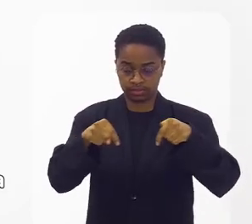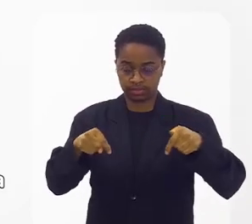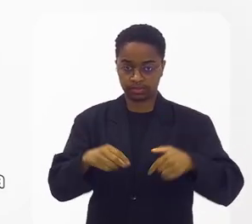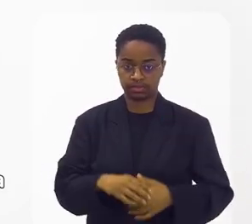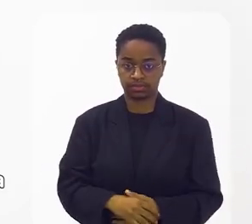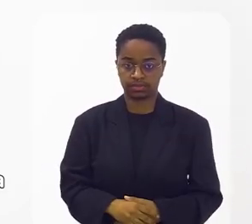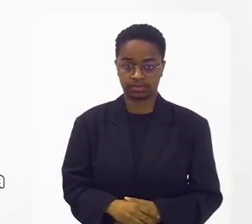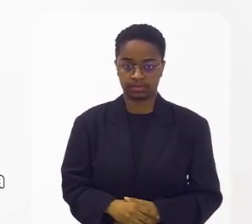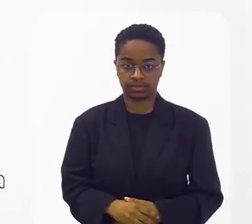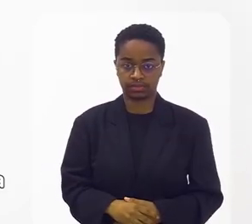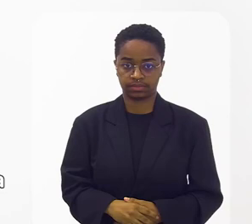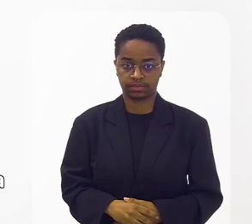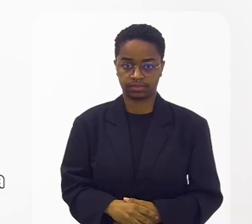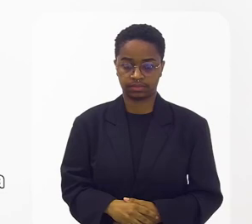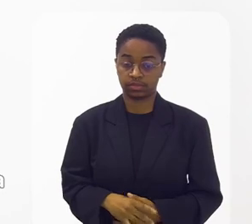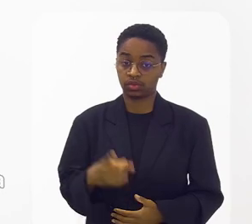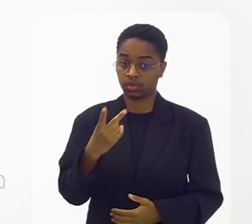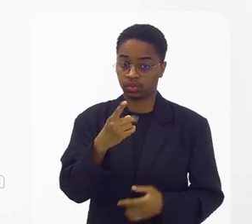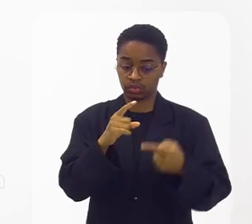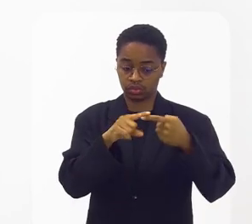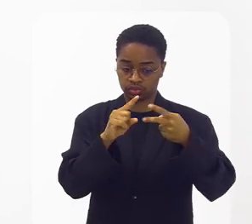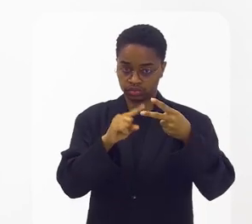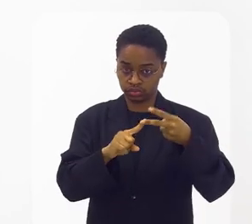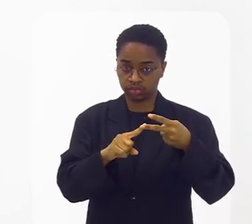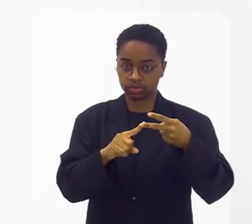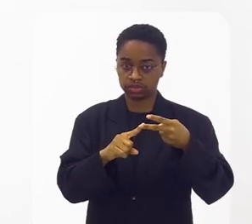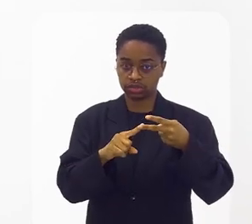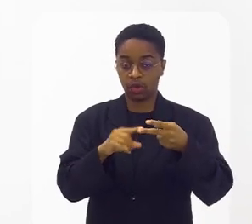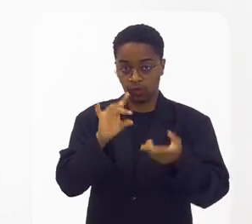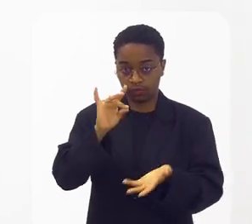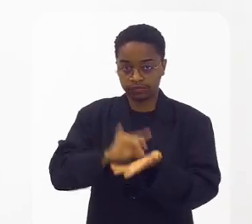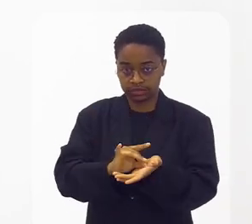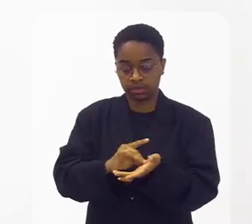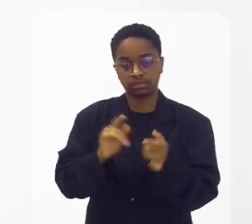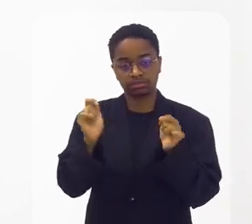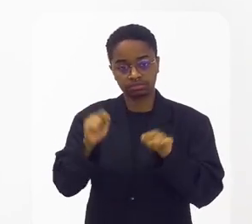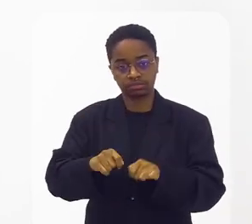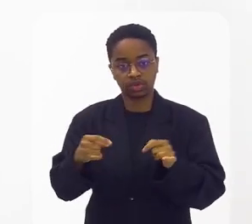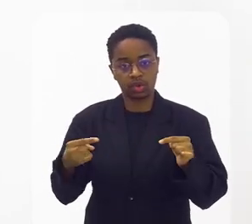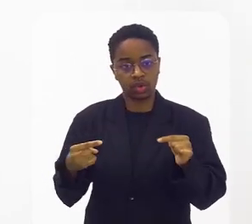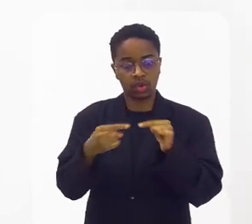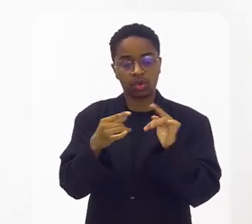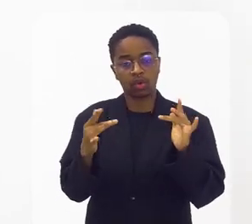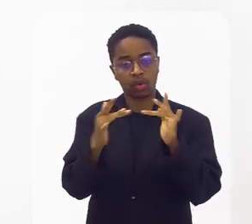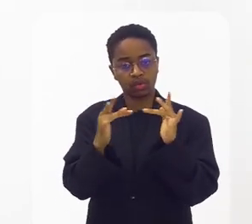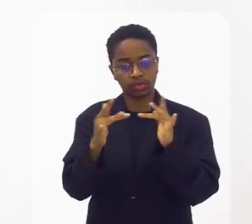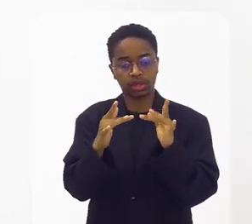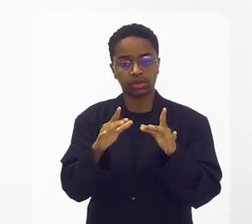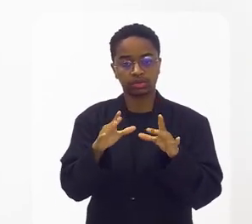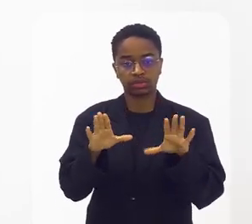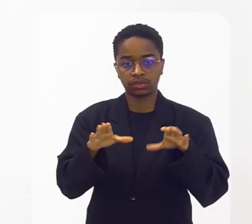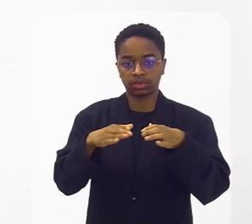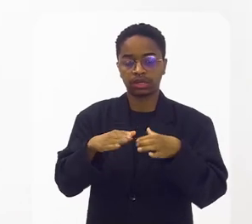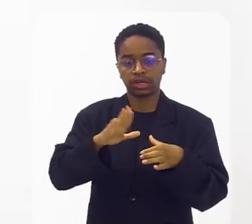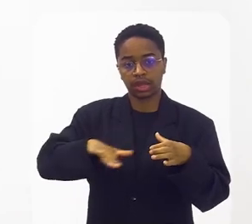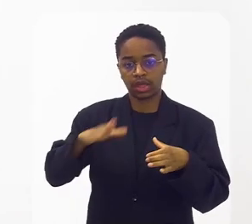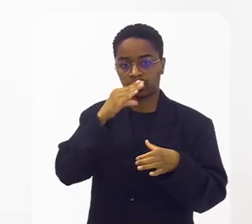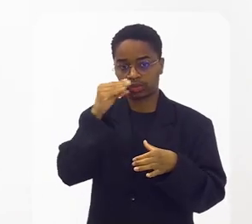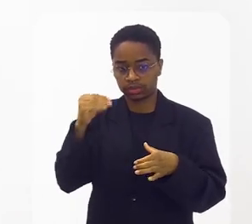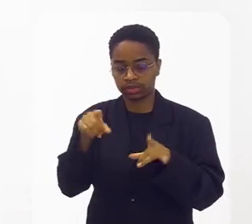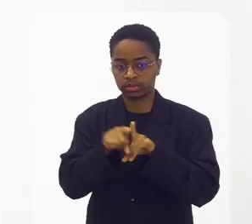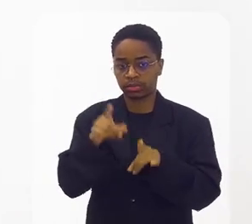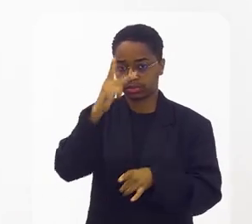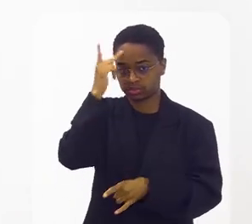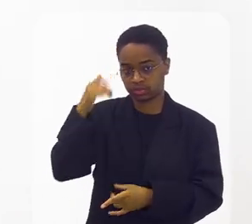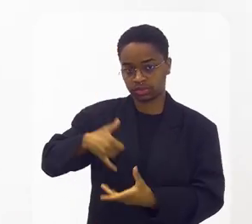9191. Esses são os canais oficiais da Comissão da Criança e Adolescente e da